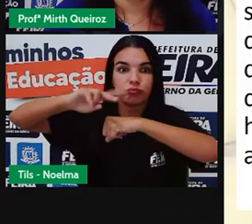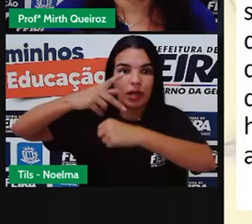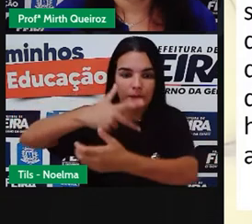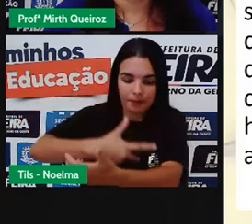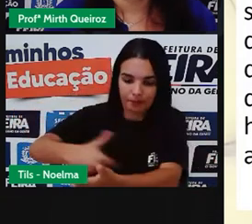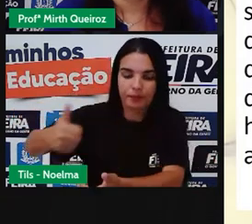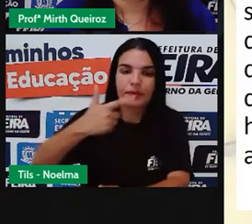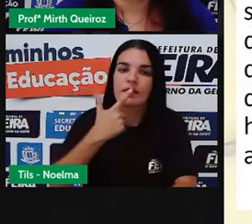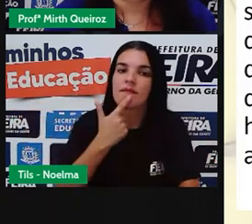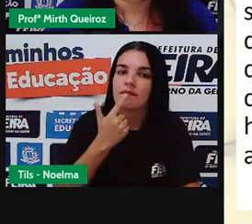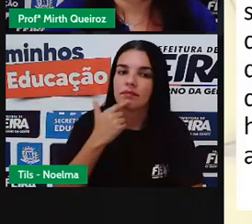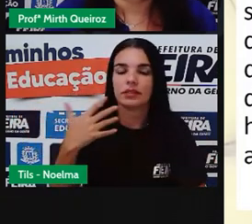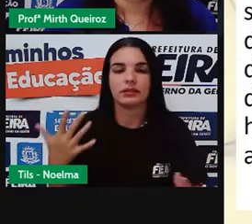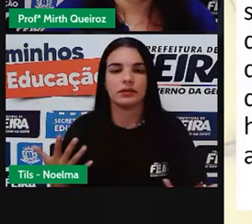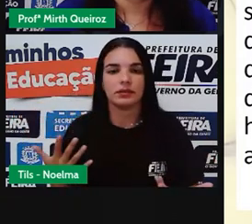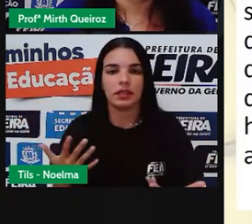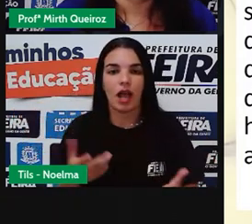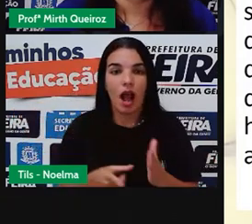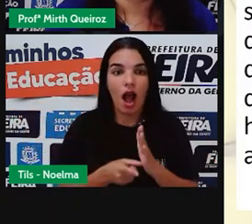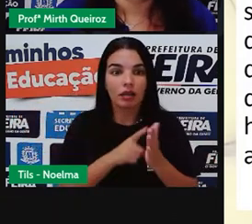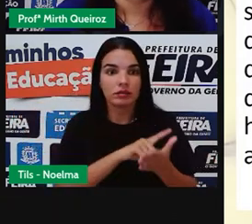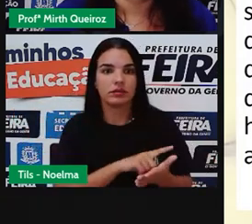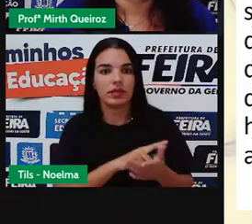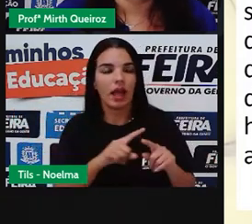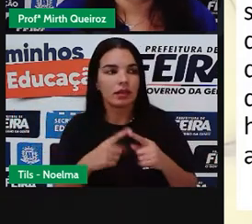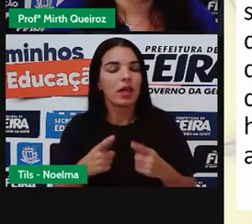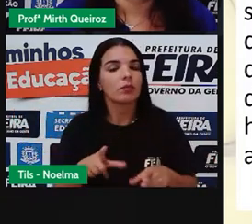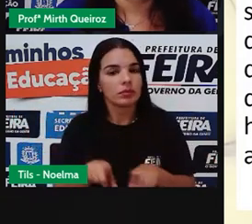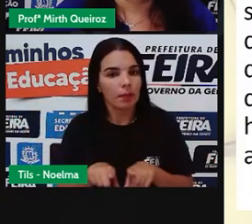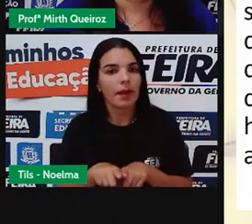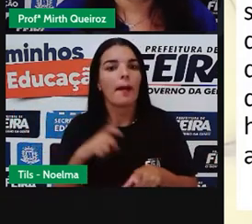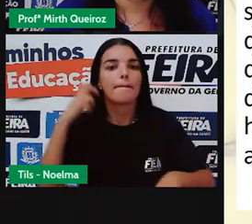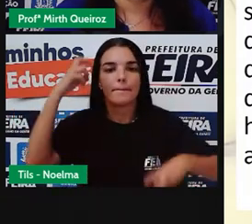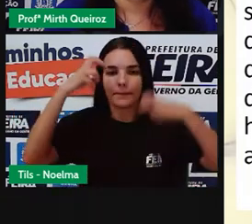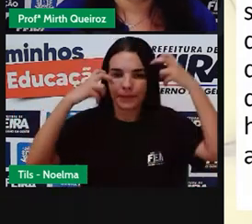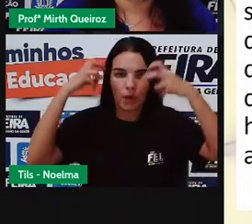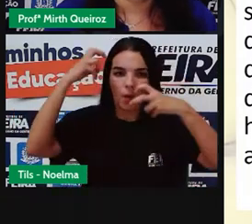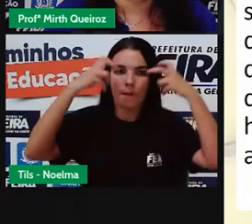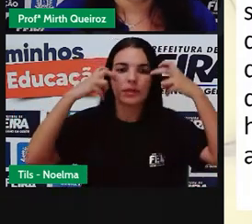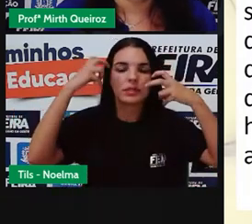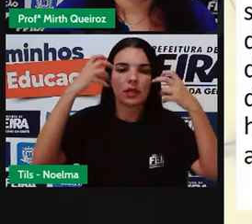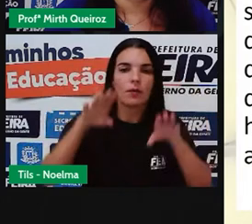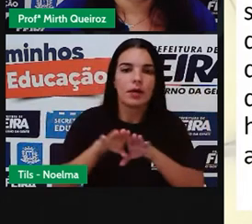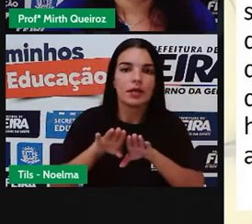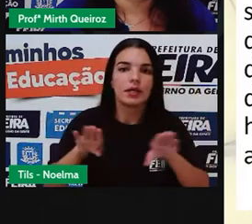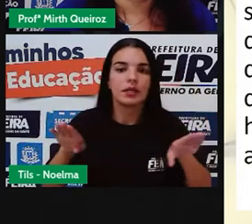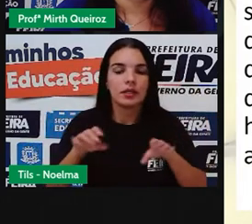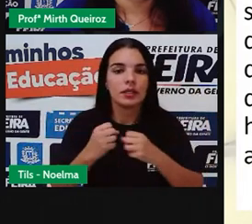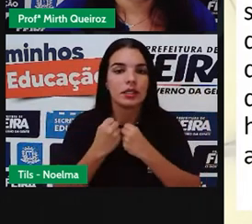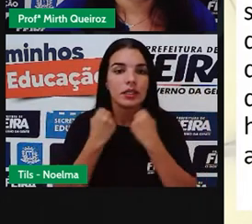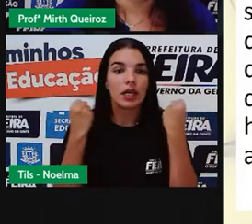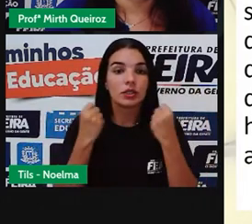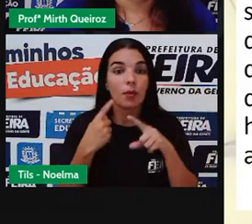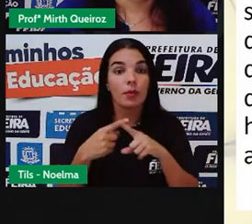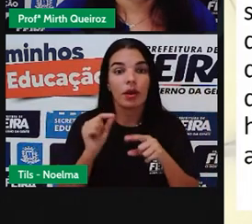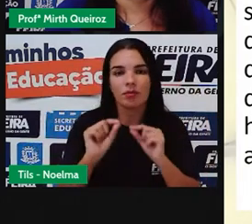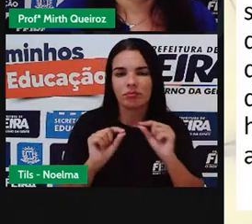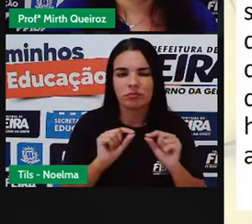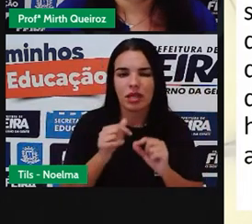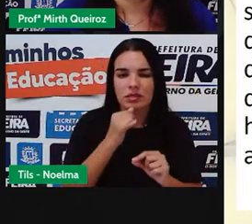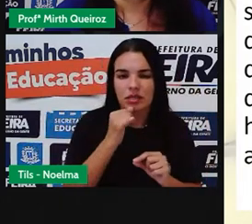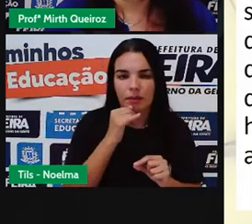antecipadamente, né? E é uma preocupação muito grande. A gente tem a puberdade precoce, onde as meninas